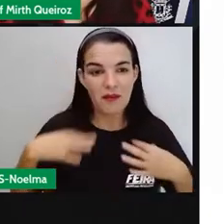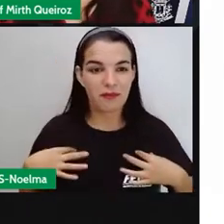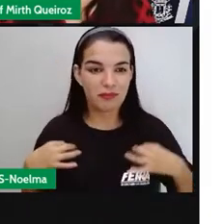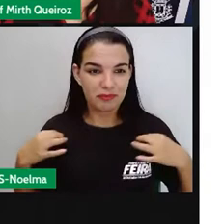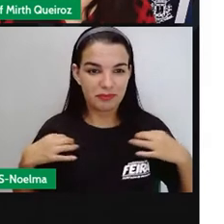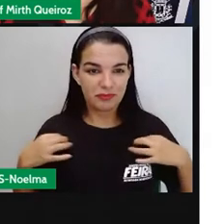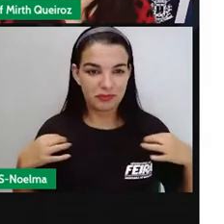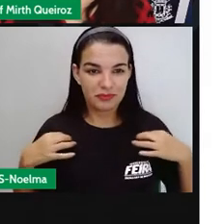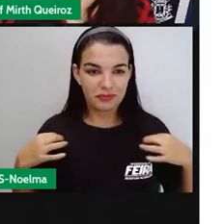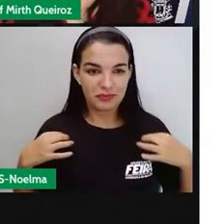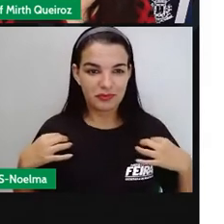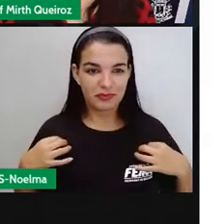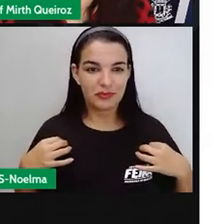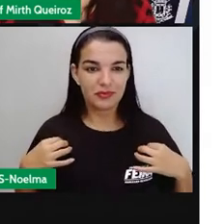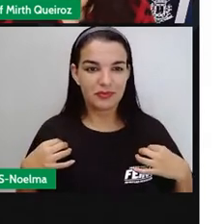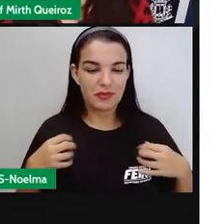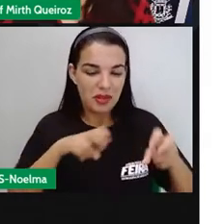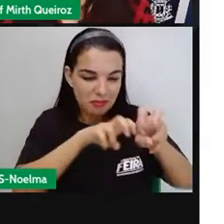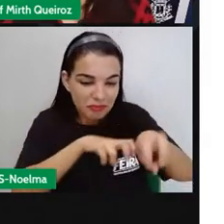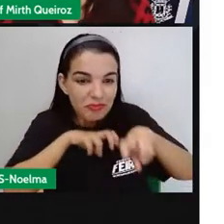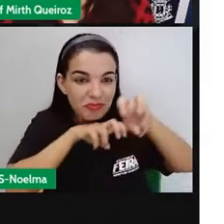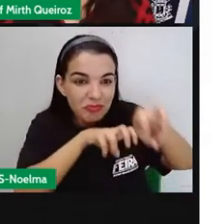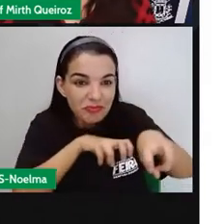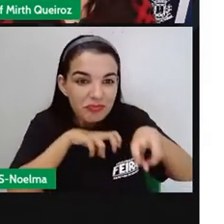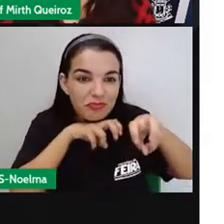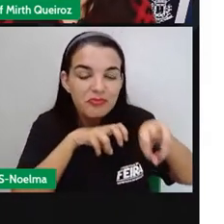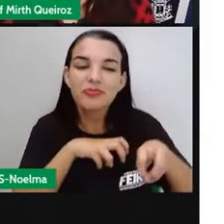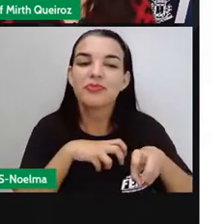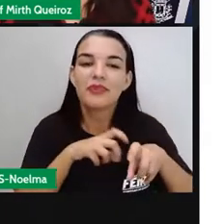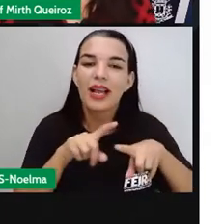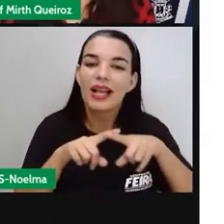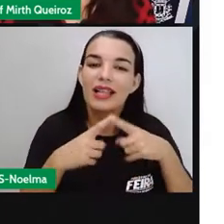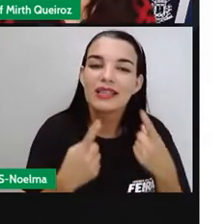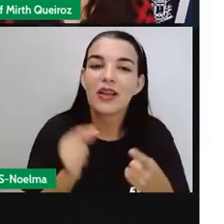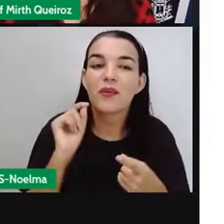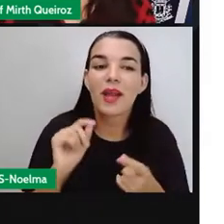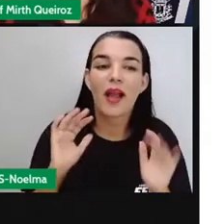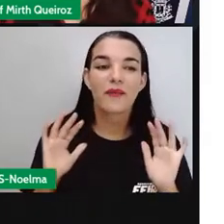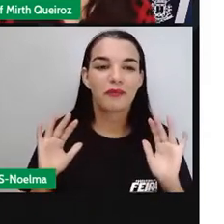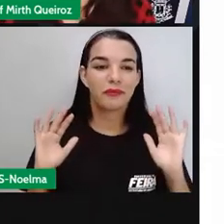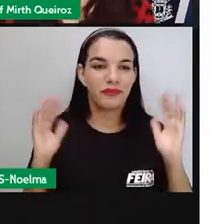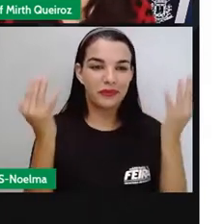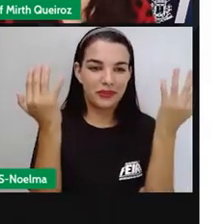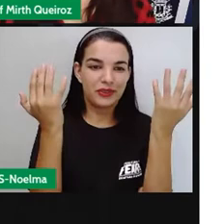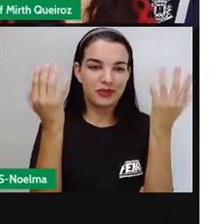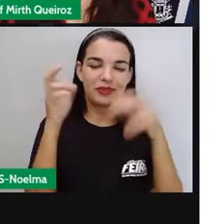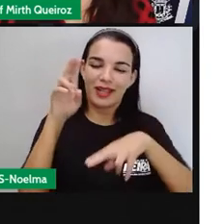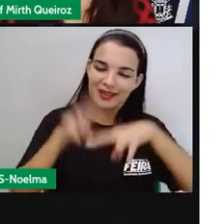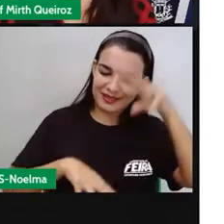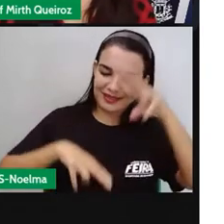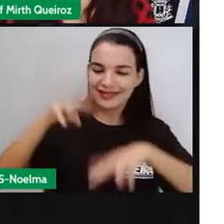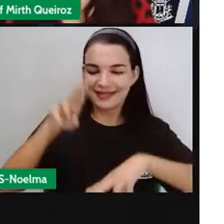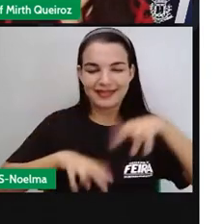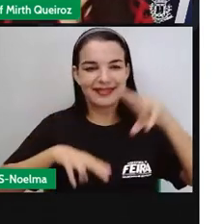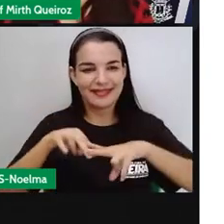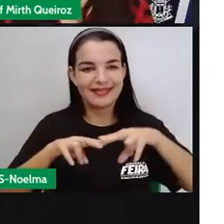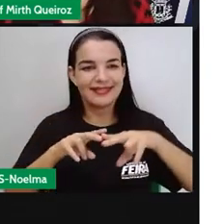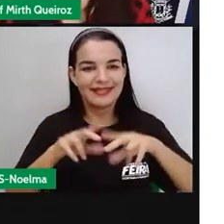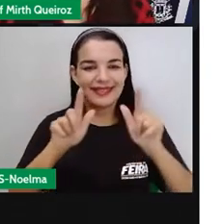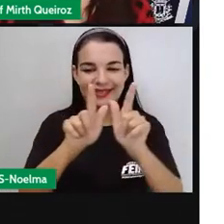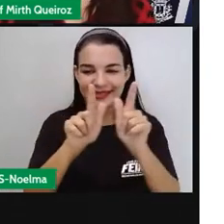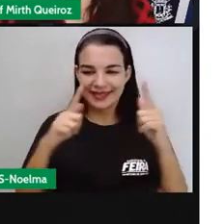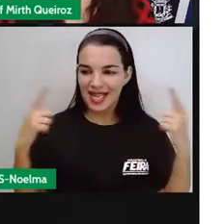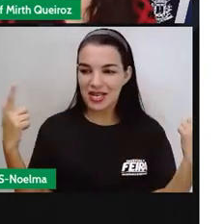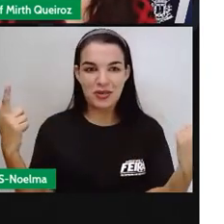depois desse casamento caipira, há a festividade que seria aí a quadrilha logo